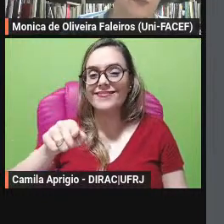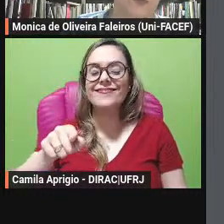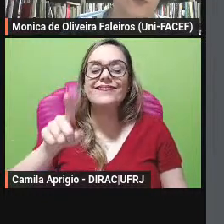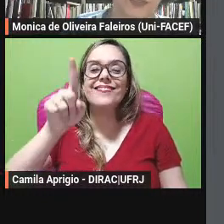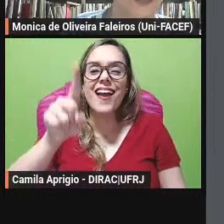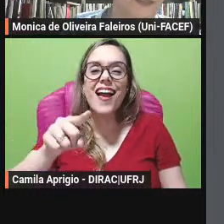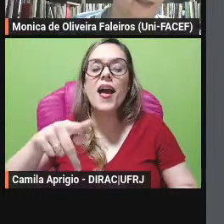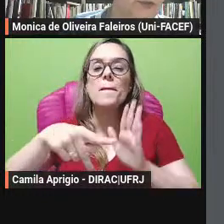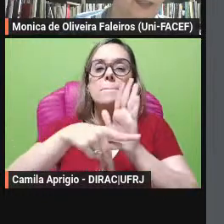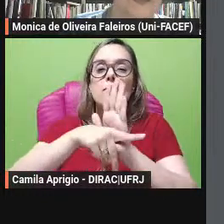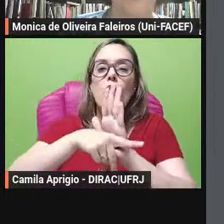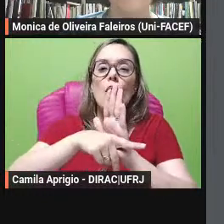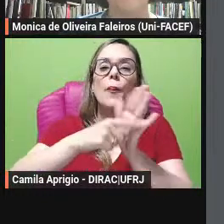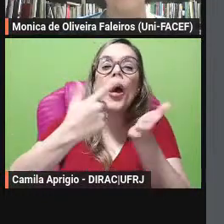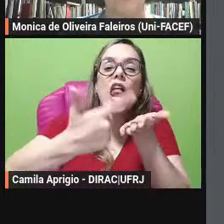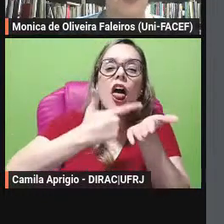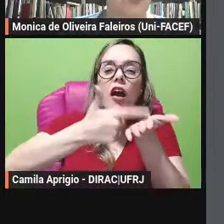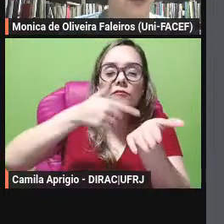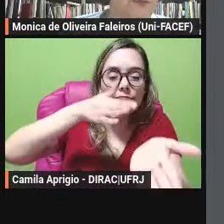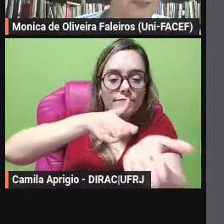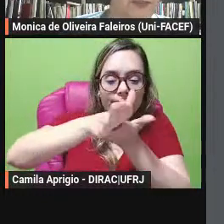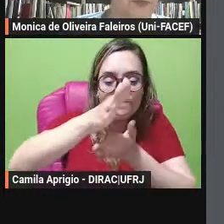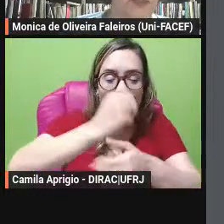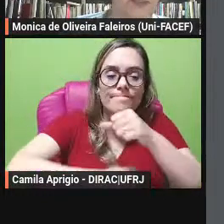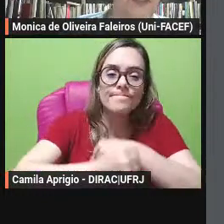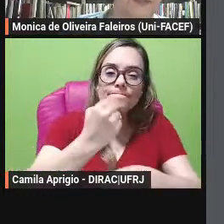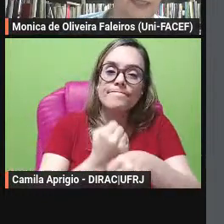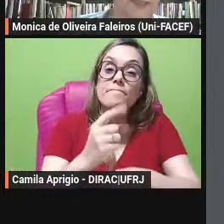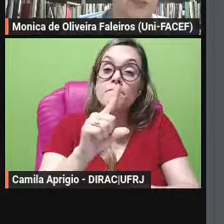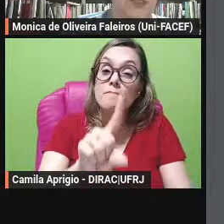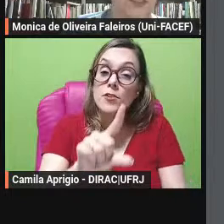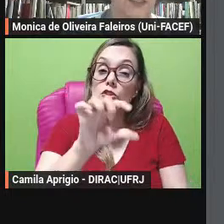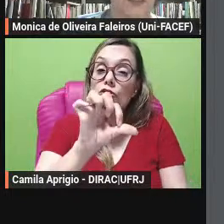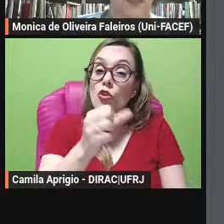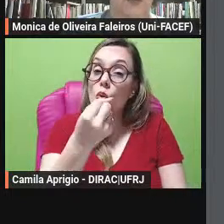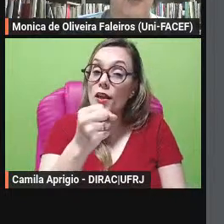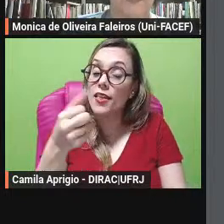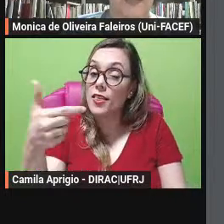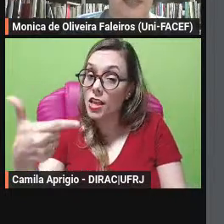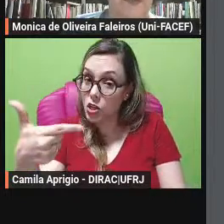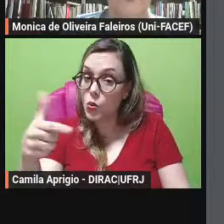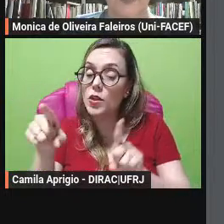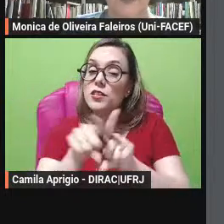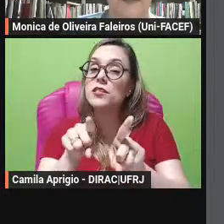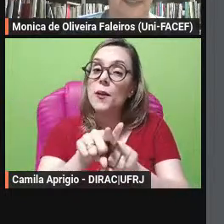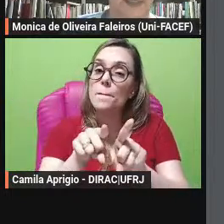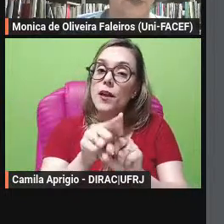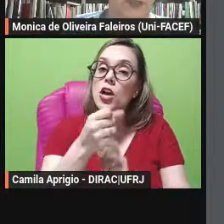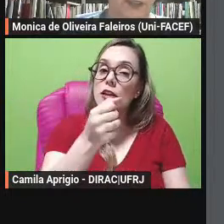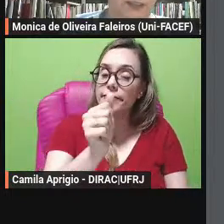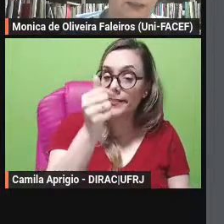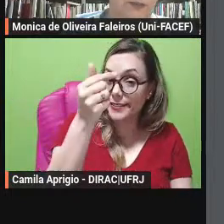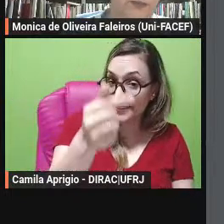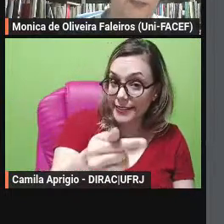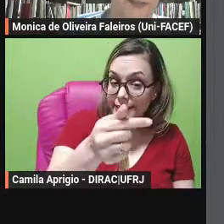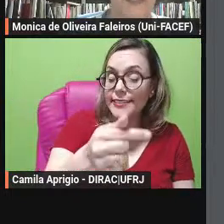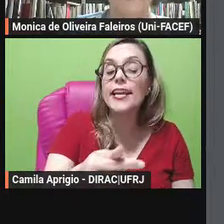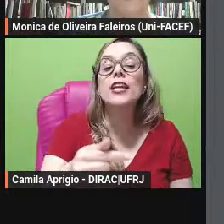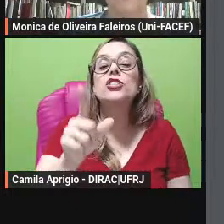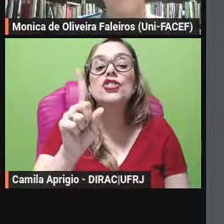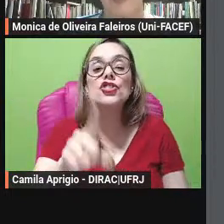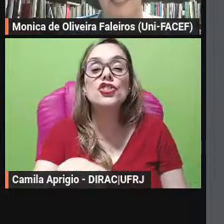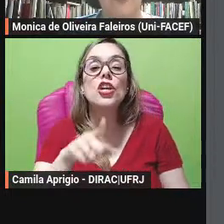1982 e posteriormente em 1987 na obra Célio que significa do